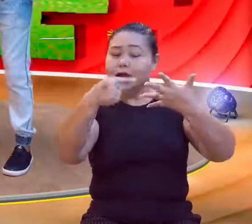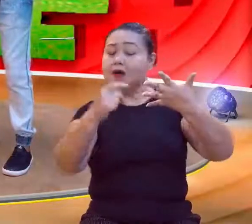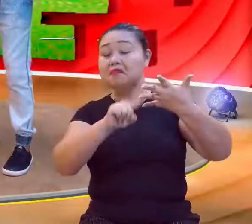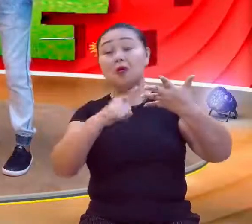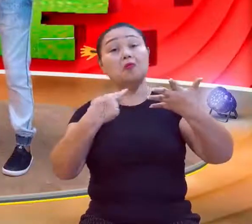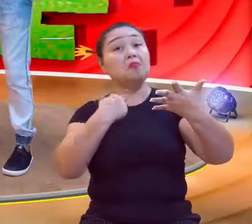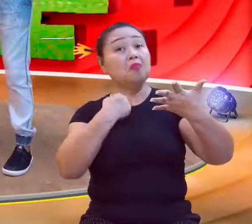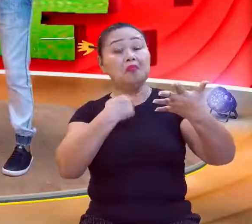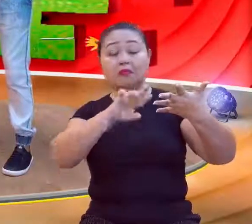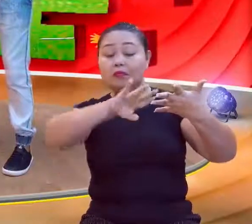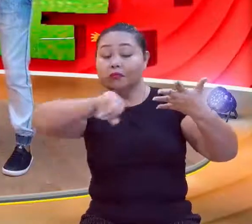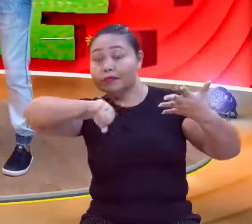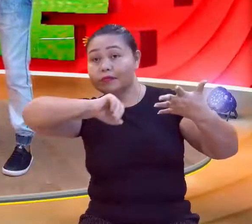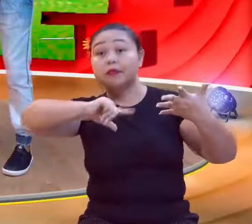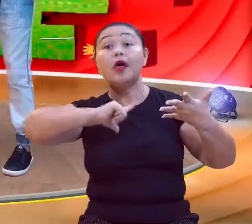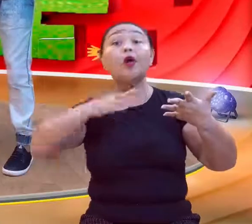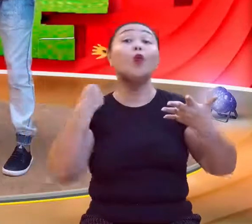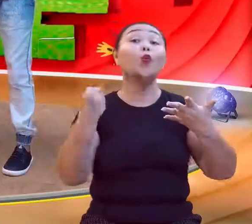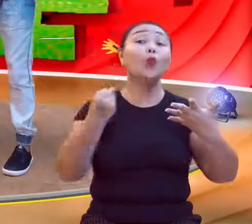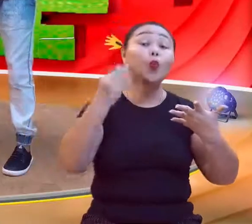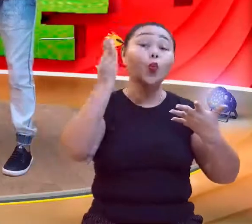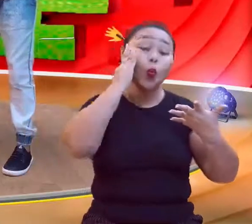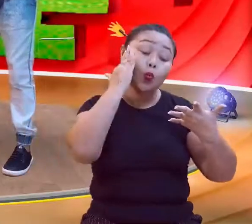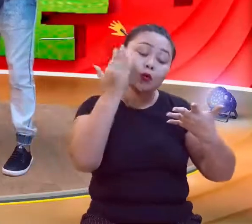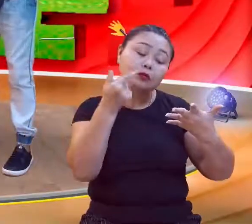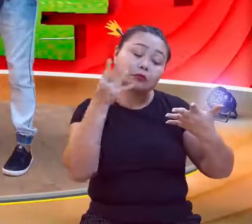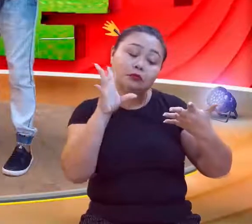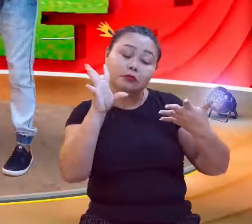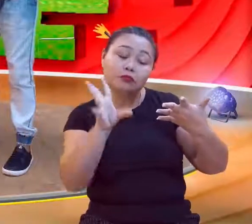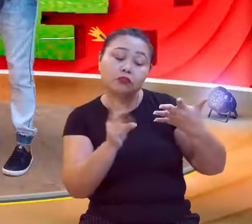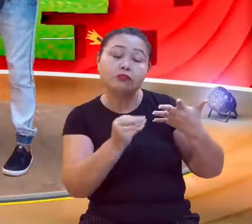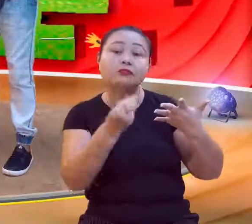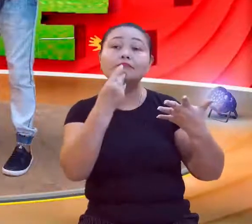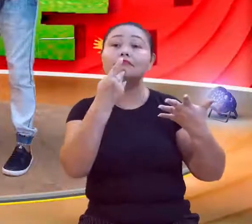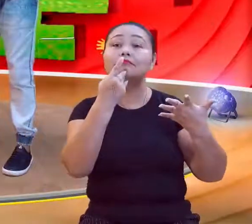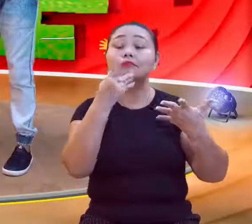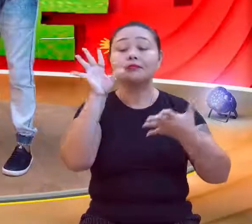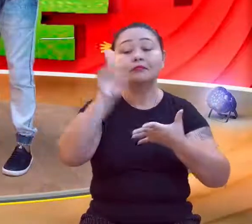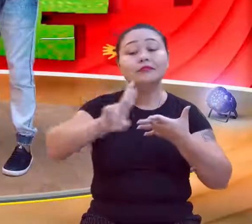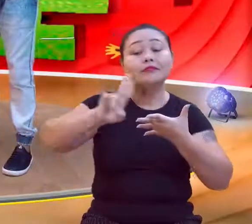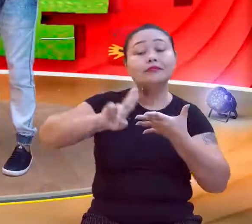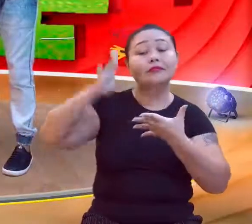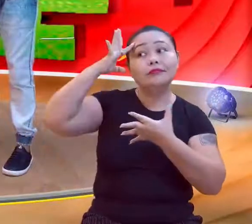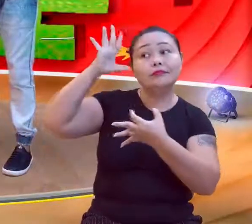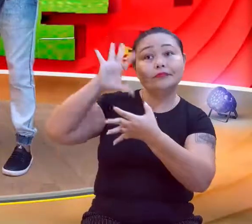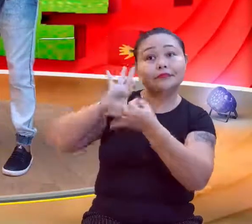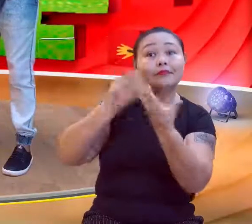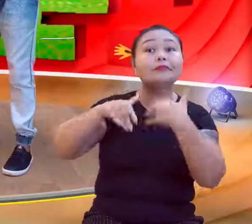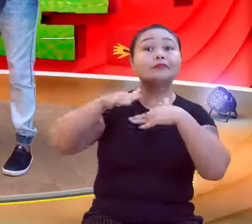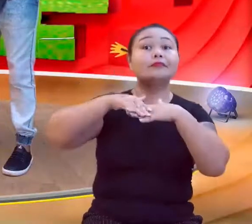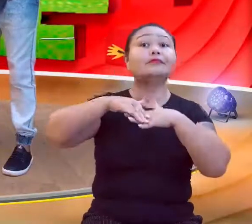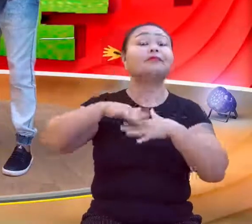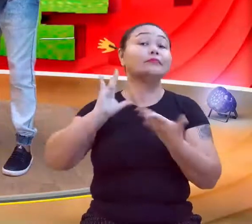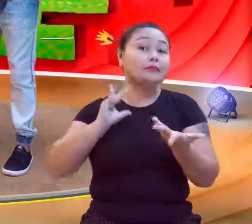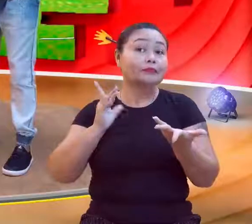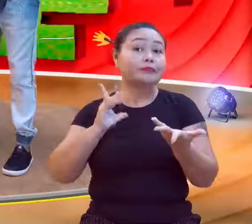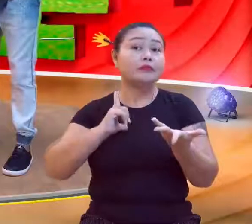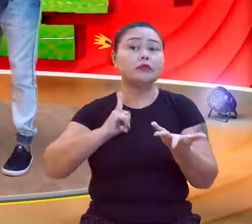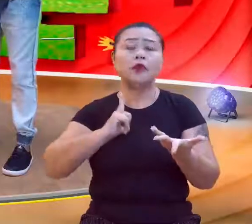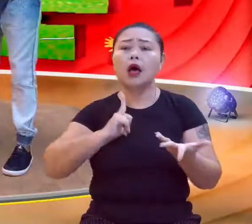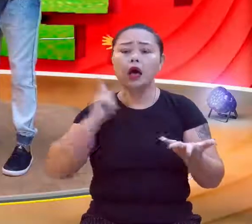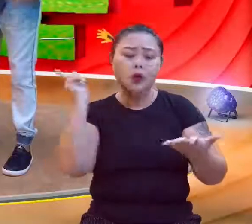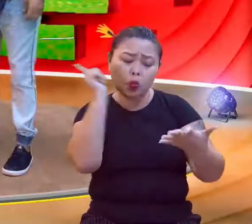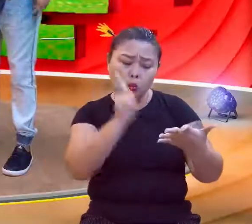Como é que eu vou chegar a essa conclusão? Usando raciocínio lógico matemático. Não consegui?